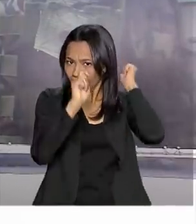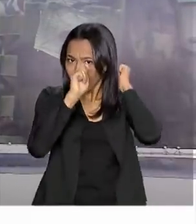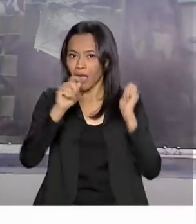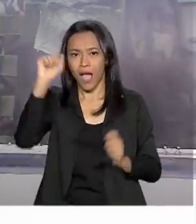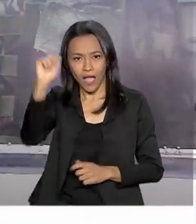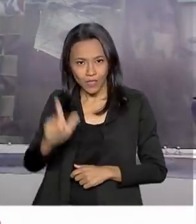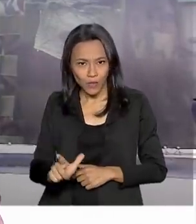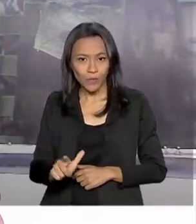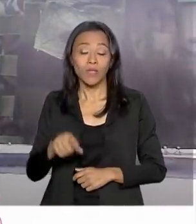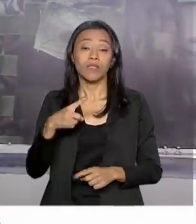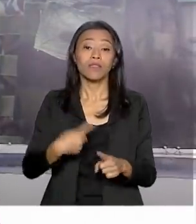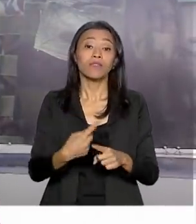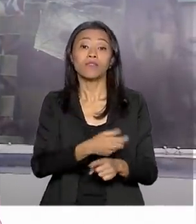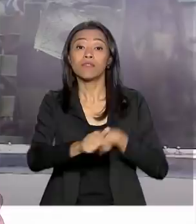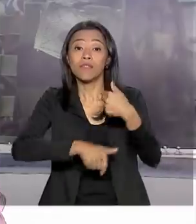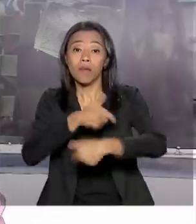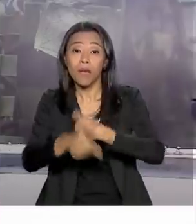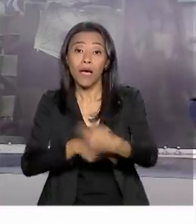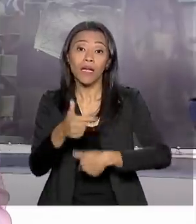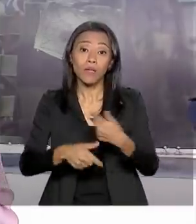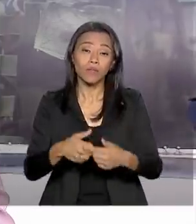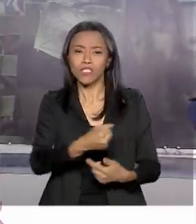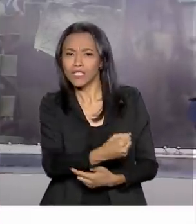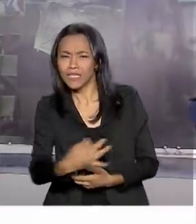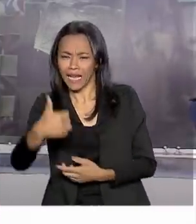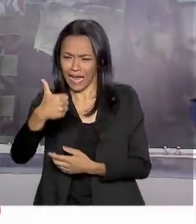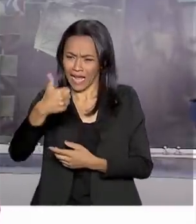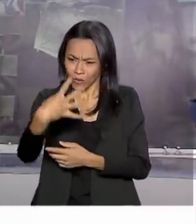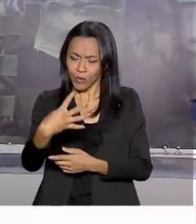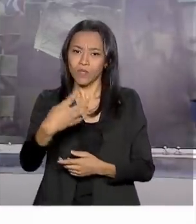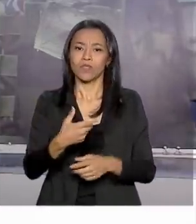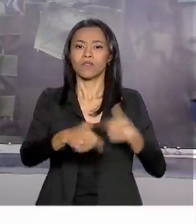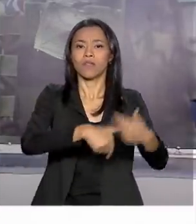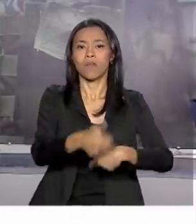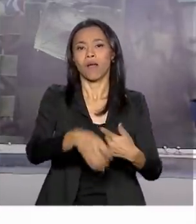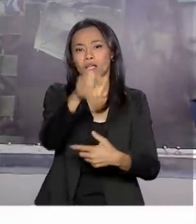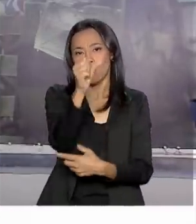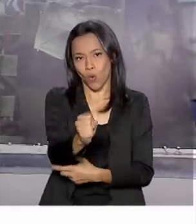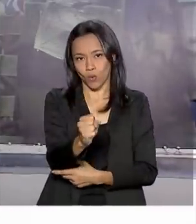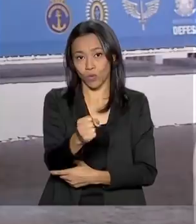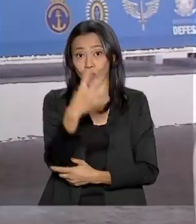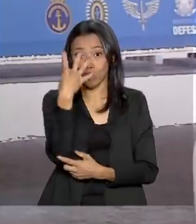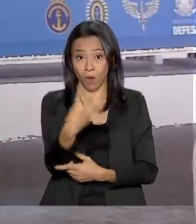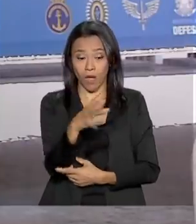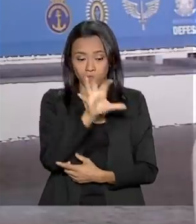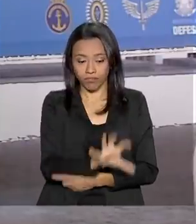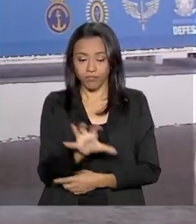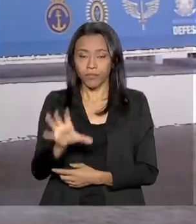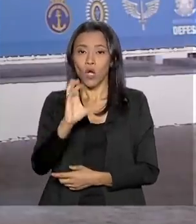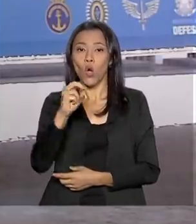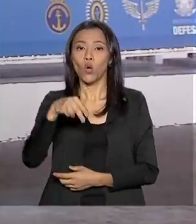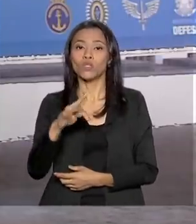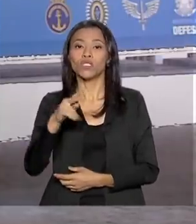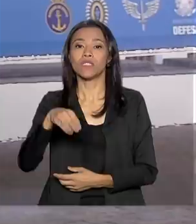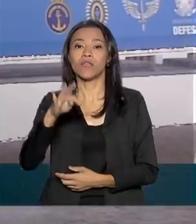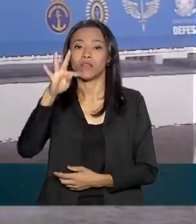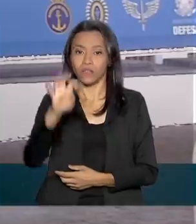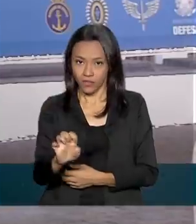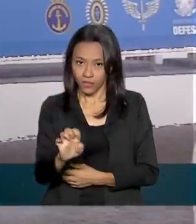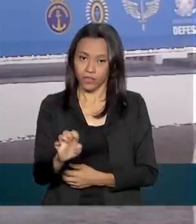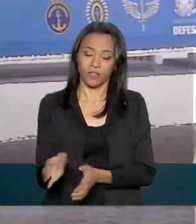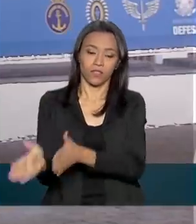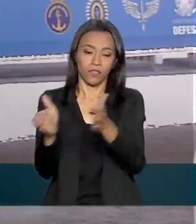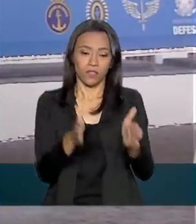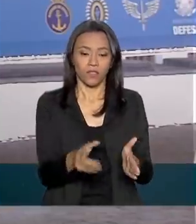em oito das 14 operações em atividade neste momento nos quatro continentes. O Brasil é uma referência em